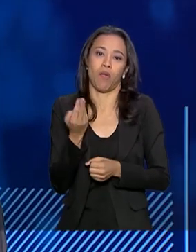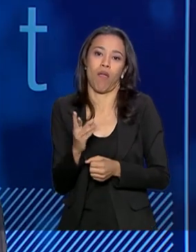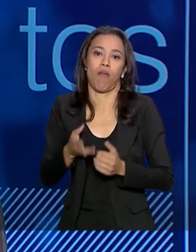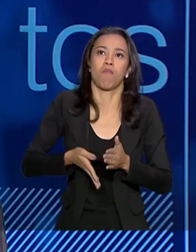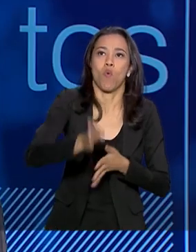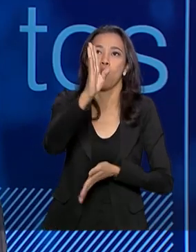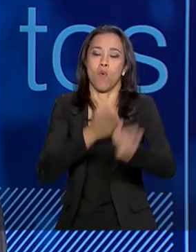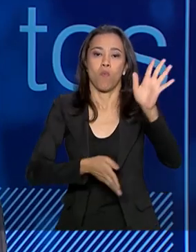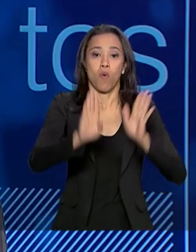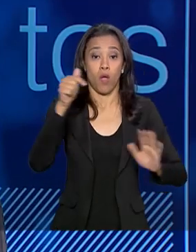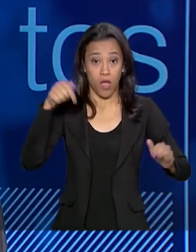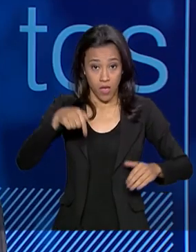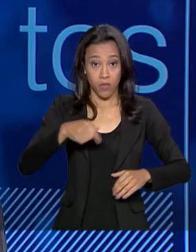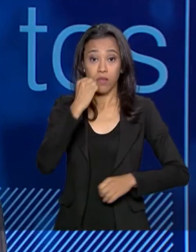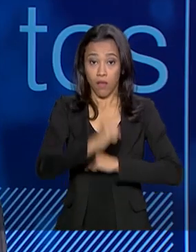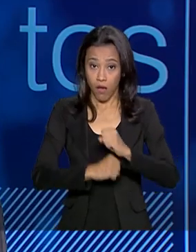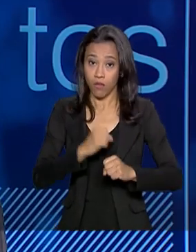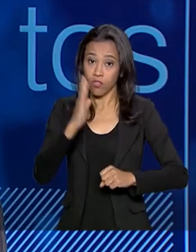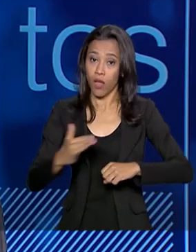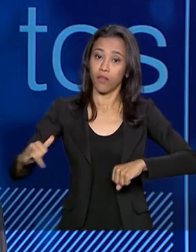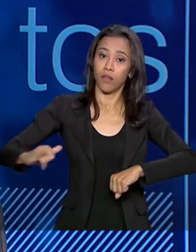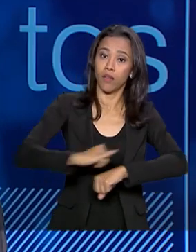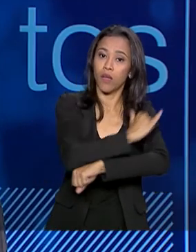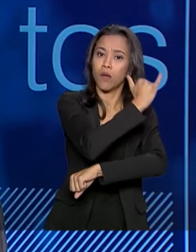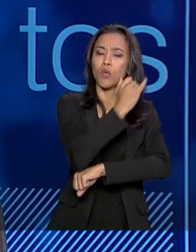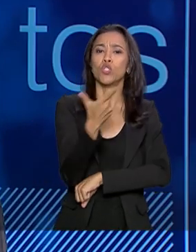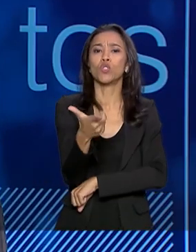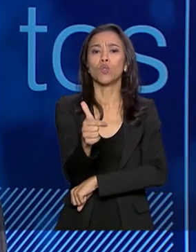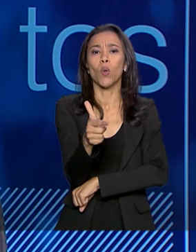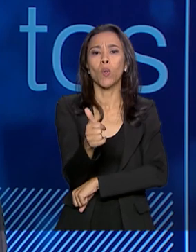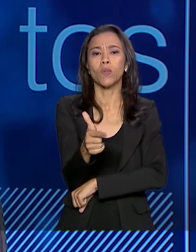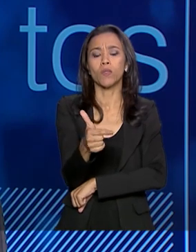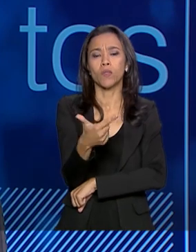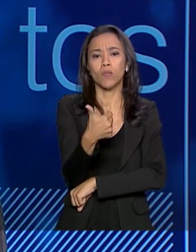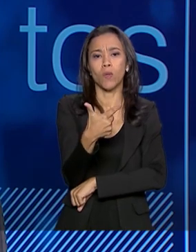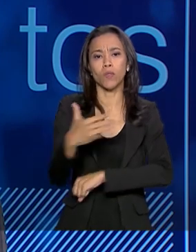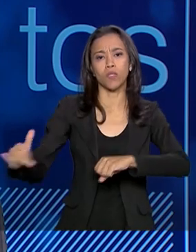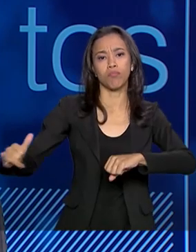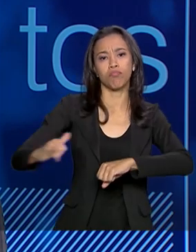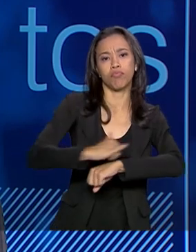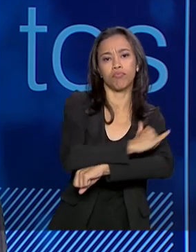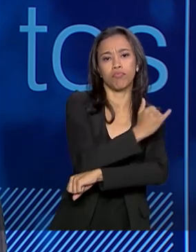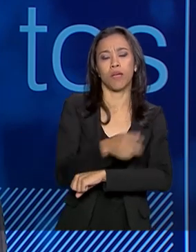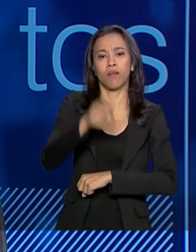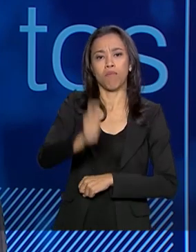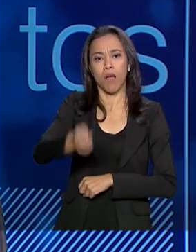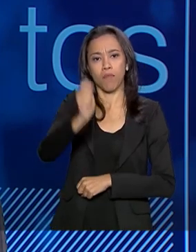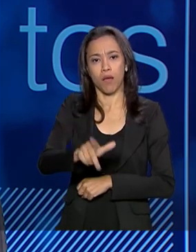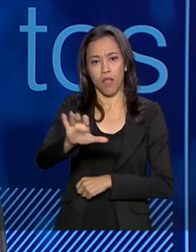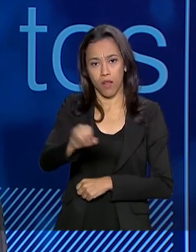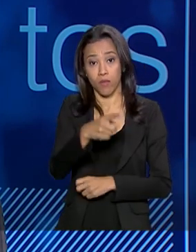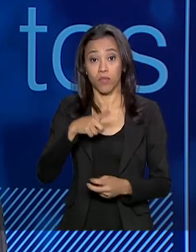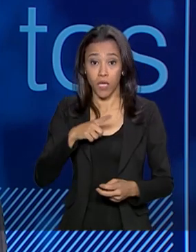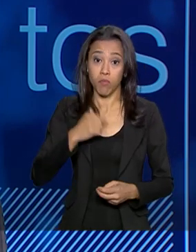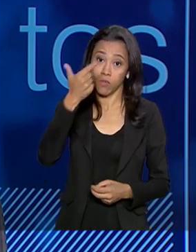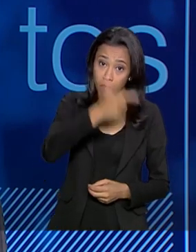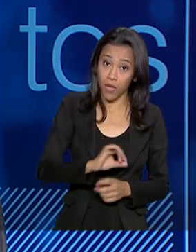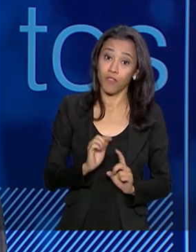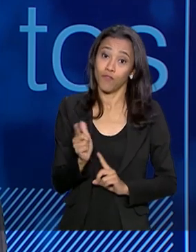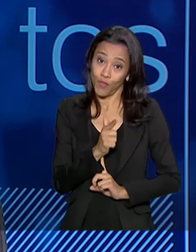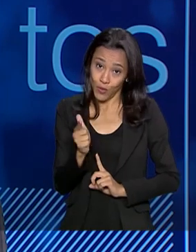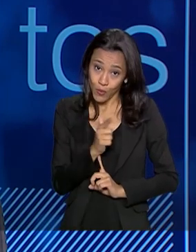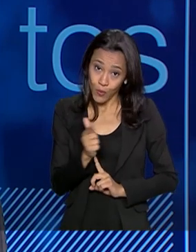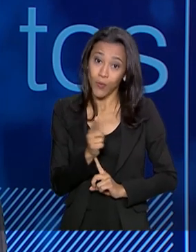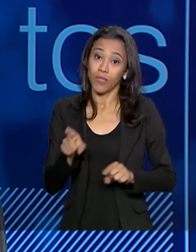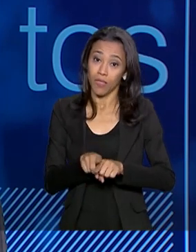nós entregamos esse ano já 12, fizemos um leilão de 12 aeroportos, já temos na carteira hoje mais 22 aeroportos por vir